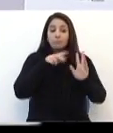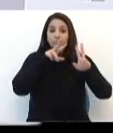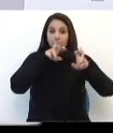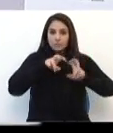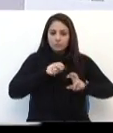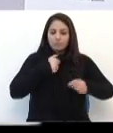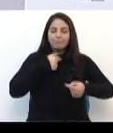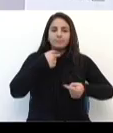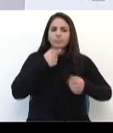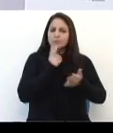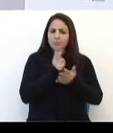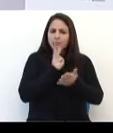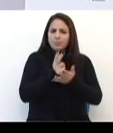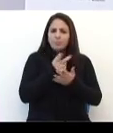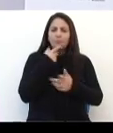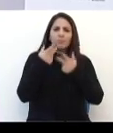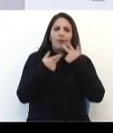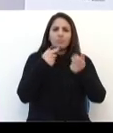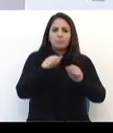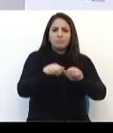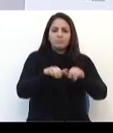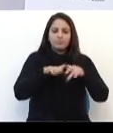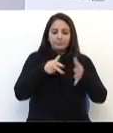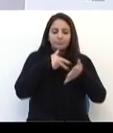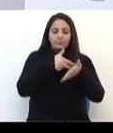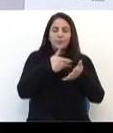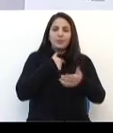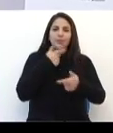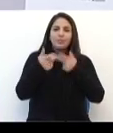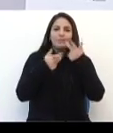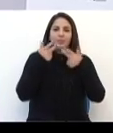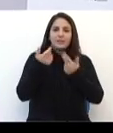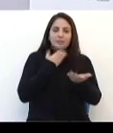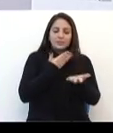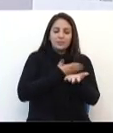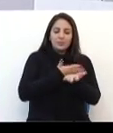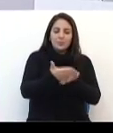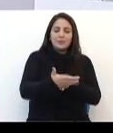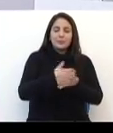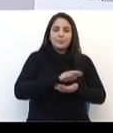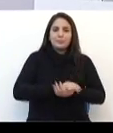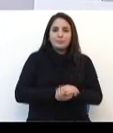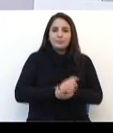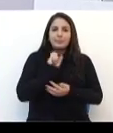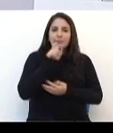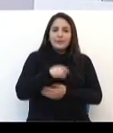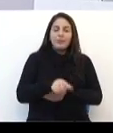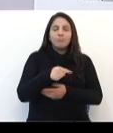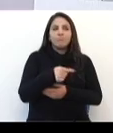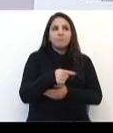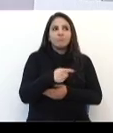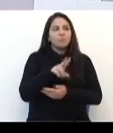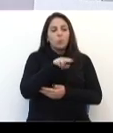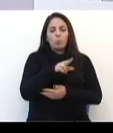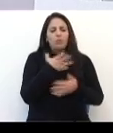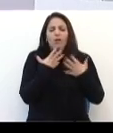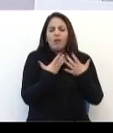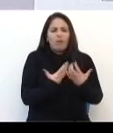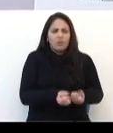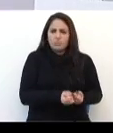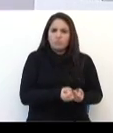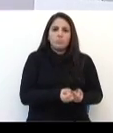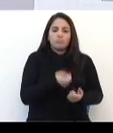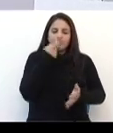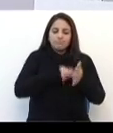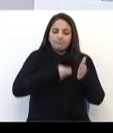pauta na tribuna e que eu comentei lá no começo do meu mandato que eu seria incansável com essa situação